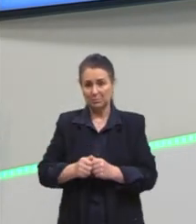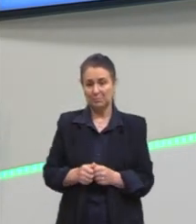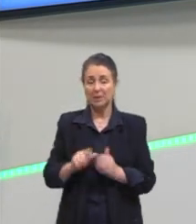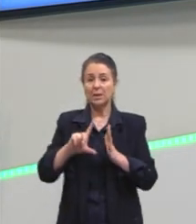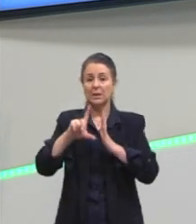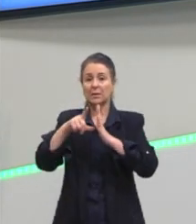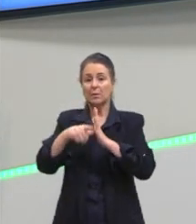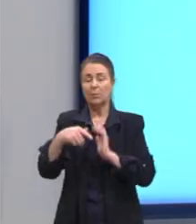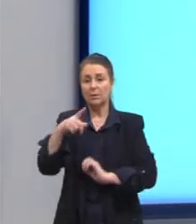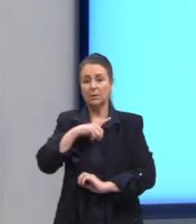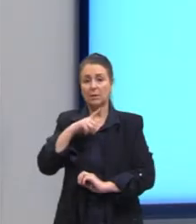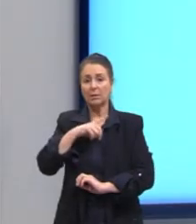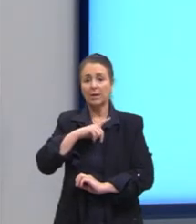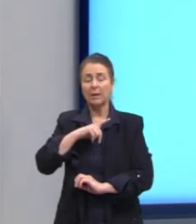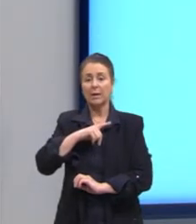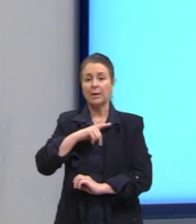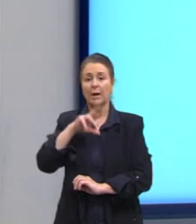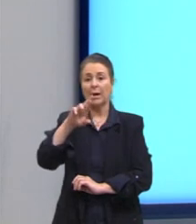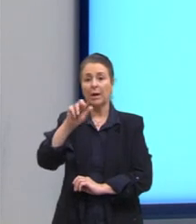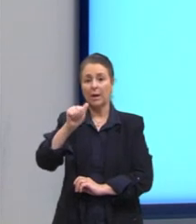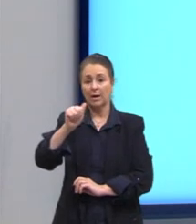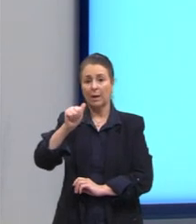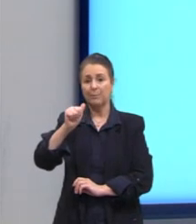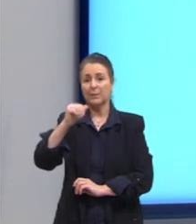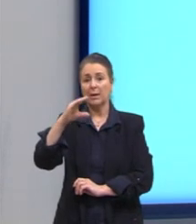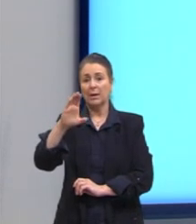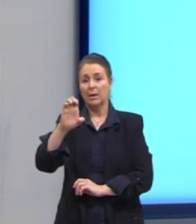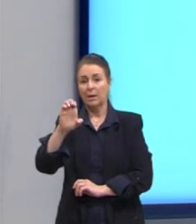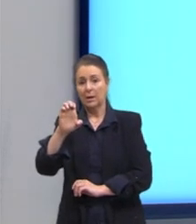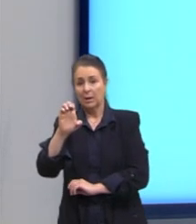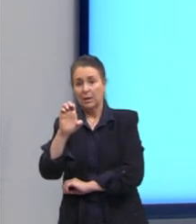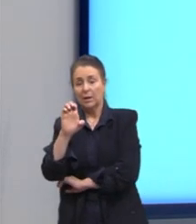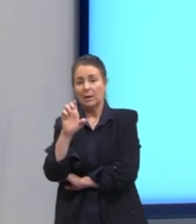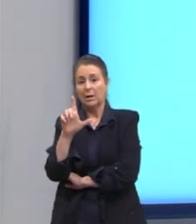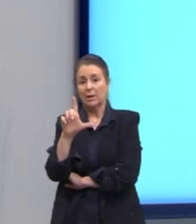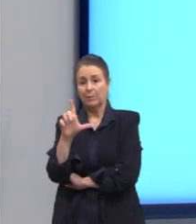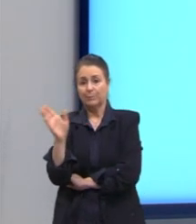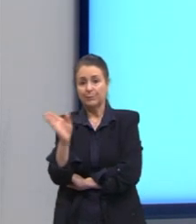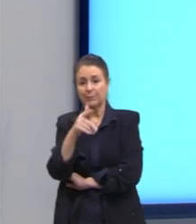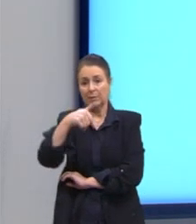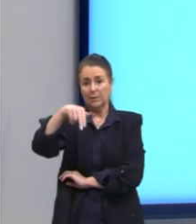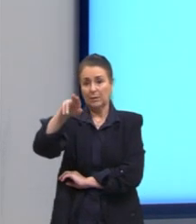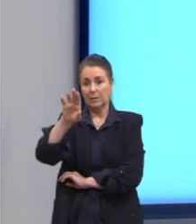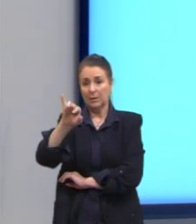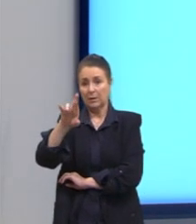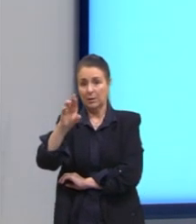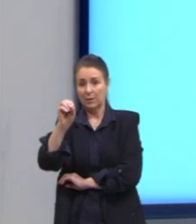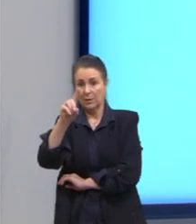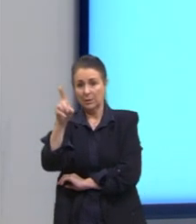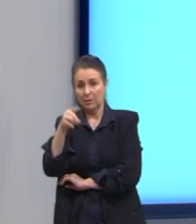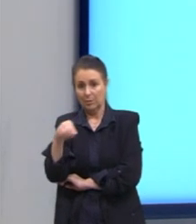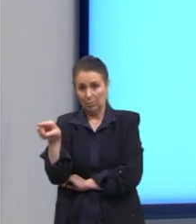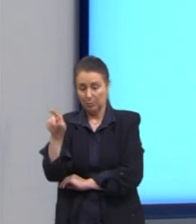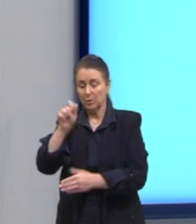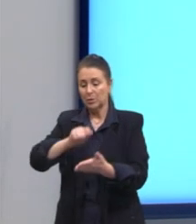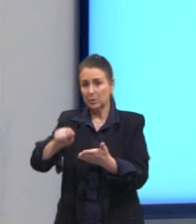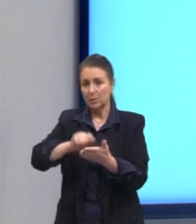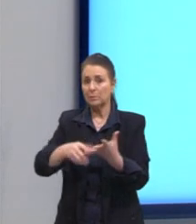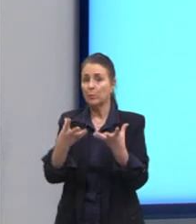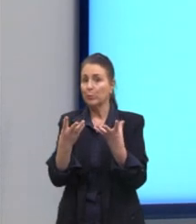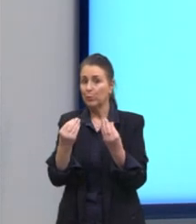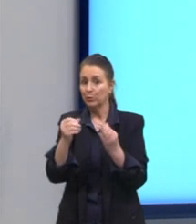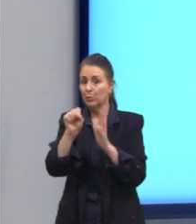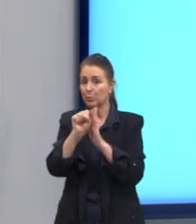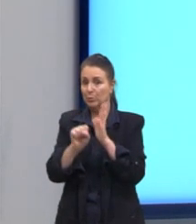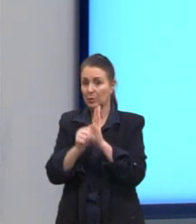Depois a gente tem a Raquel de Queiroz, né, que foi uma das mais importantes escritoras brasileiras do século XX. Ela também pertence a essa